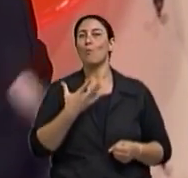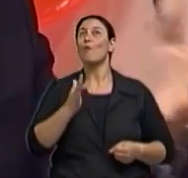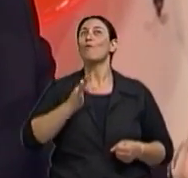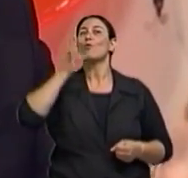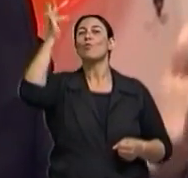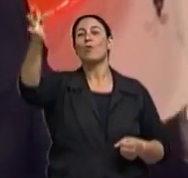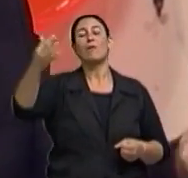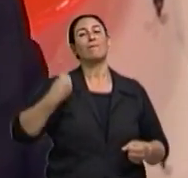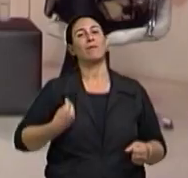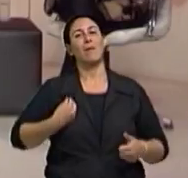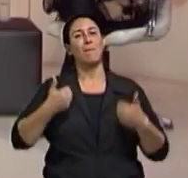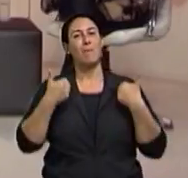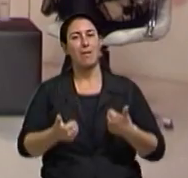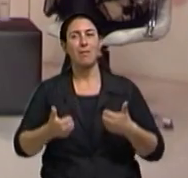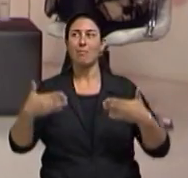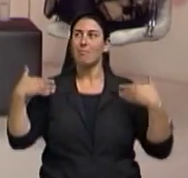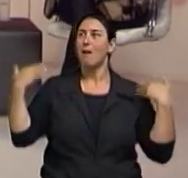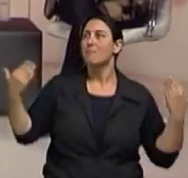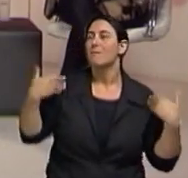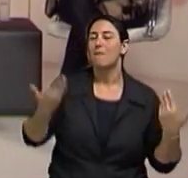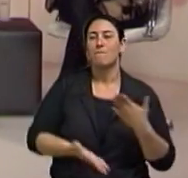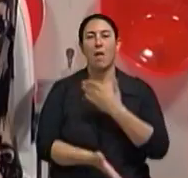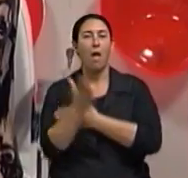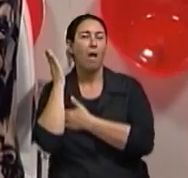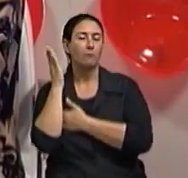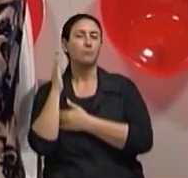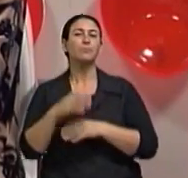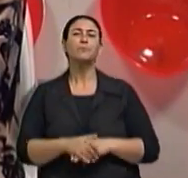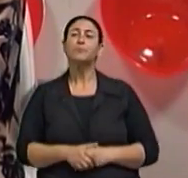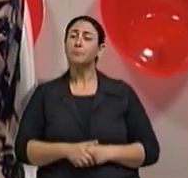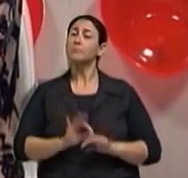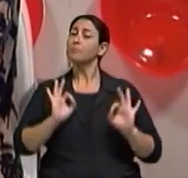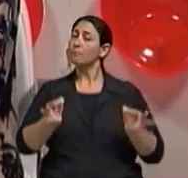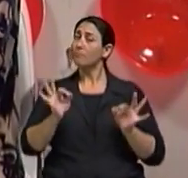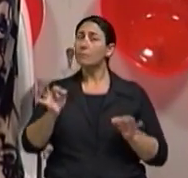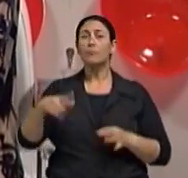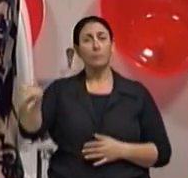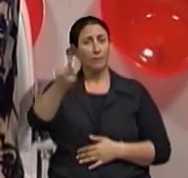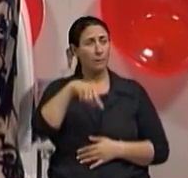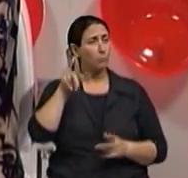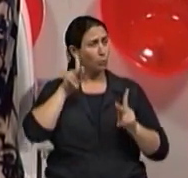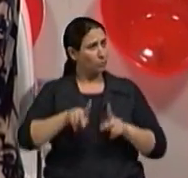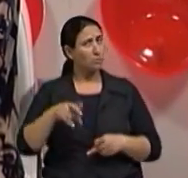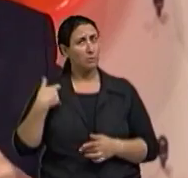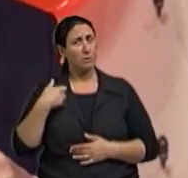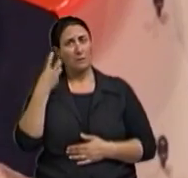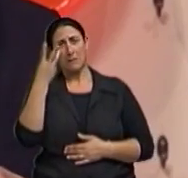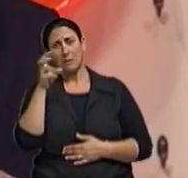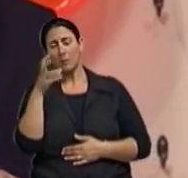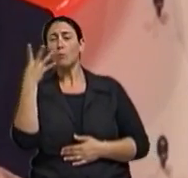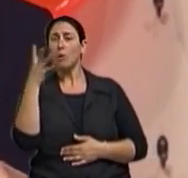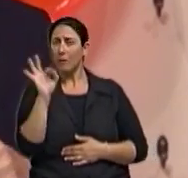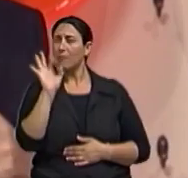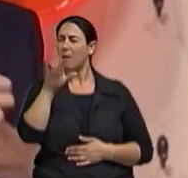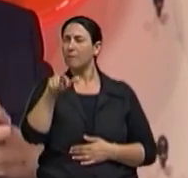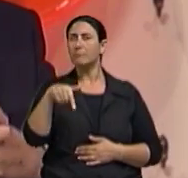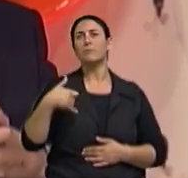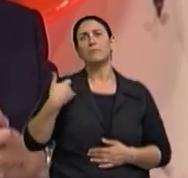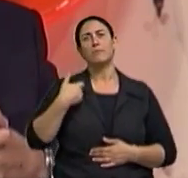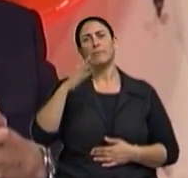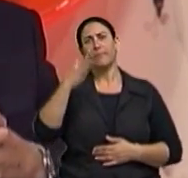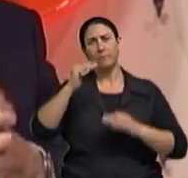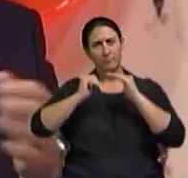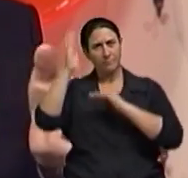pensando, lazer e viagens. E o senhor recomenda também para quem tem 35, 40, que vai ser o velho de 2050. Quanto mais cedo o